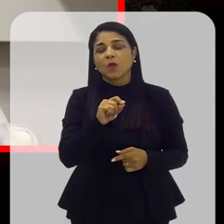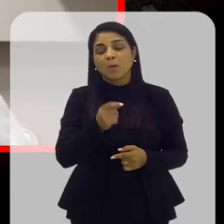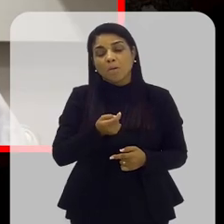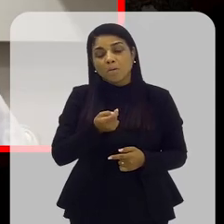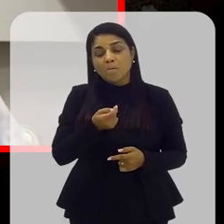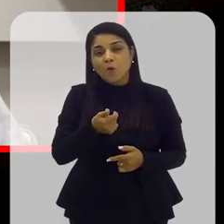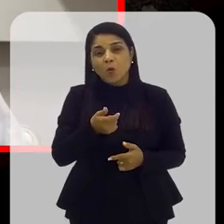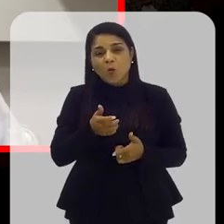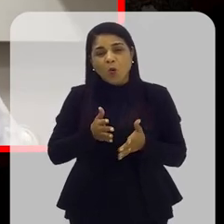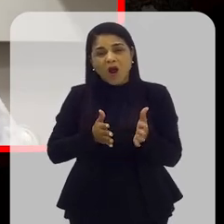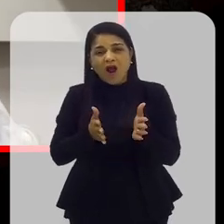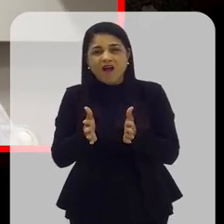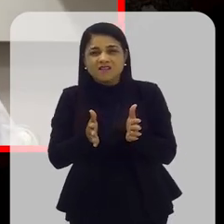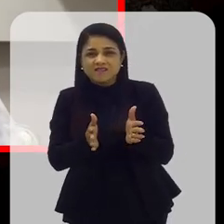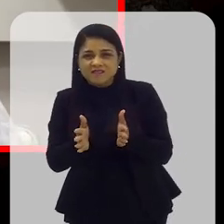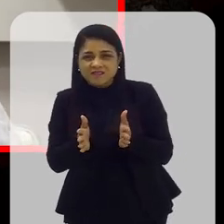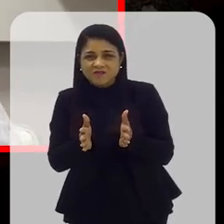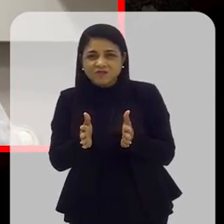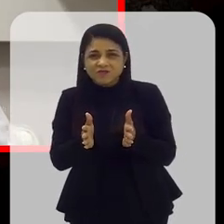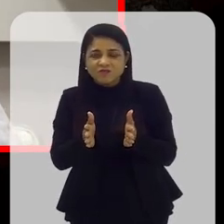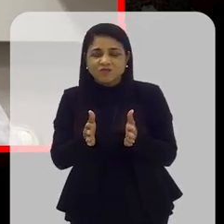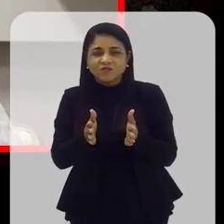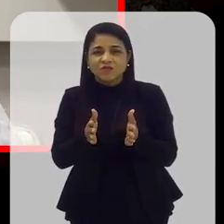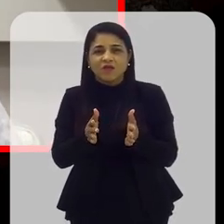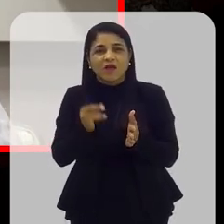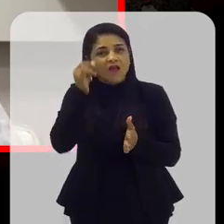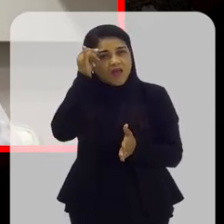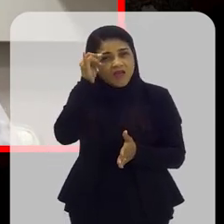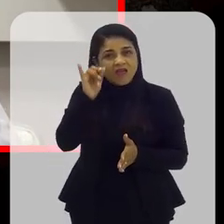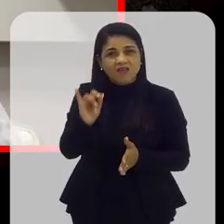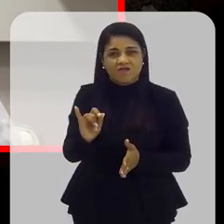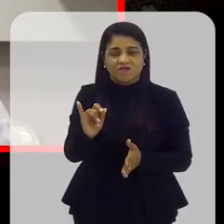acesso à prevenção.